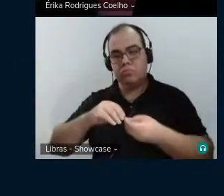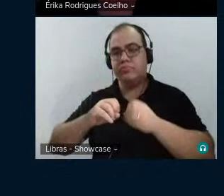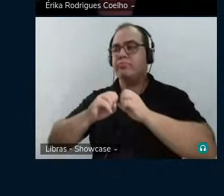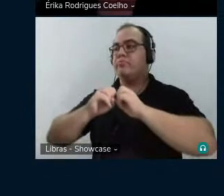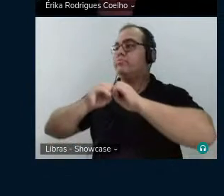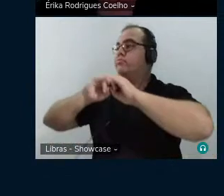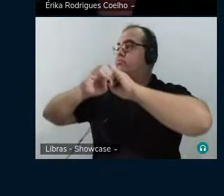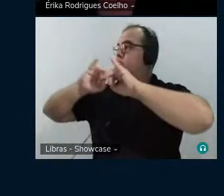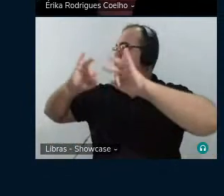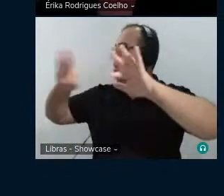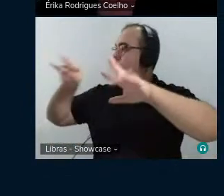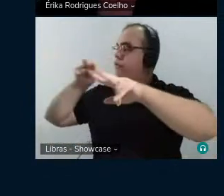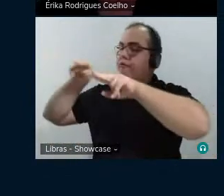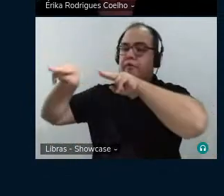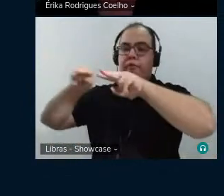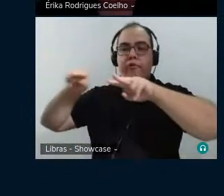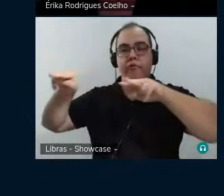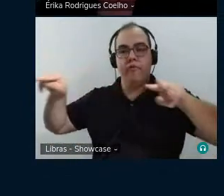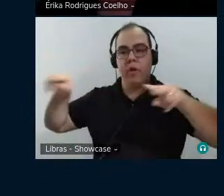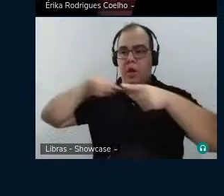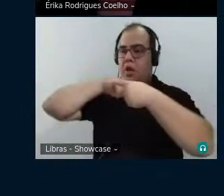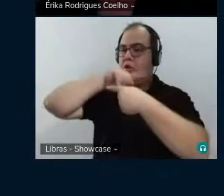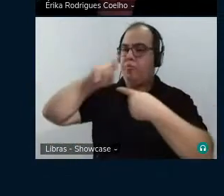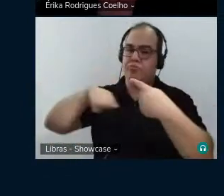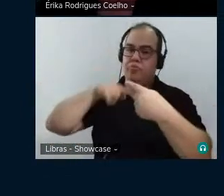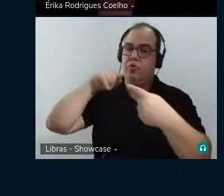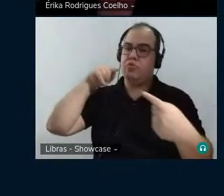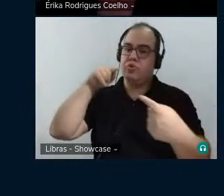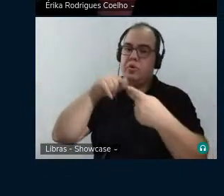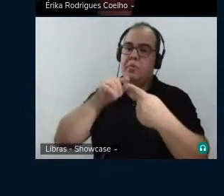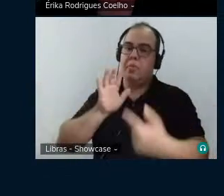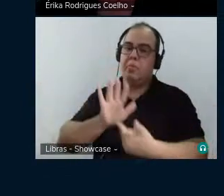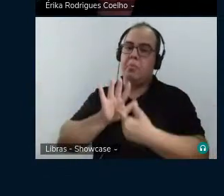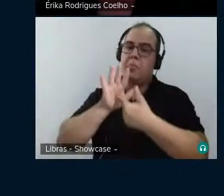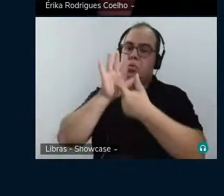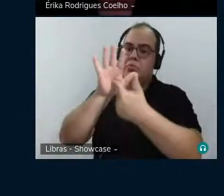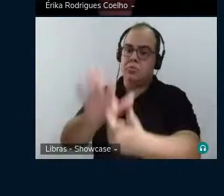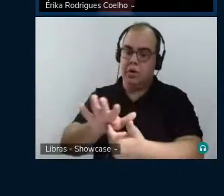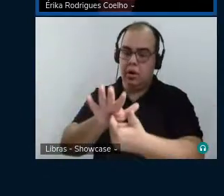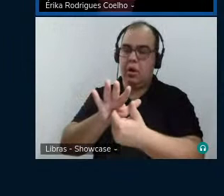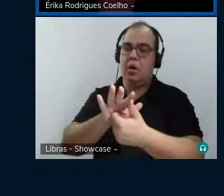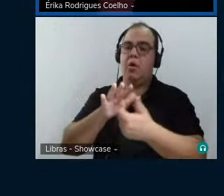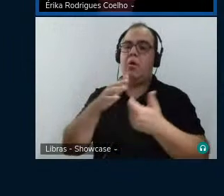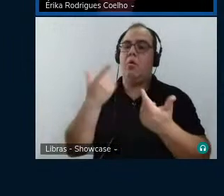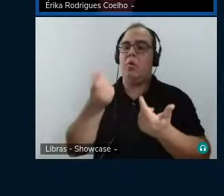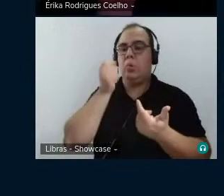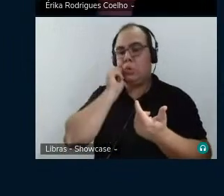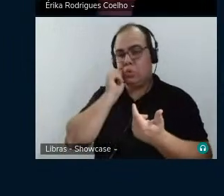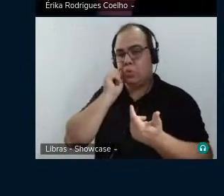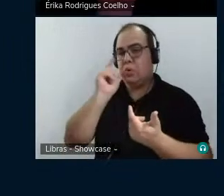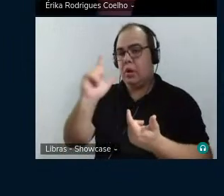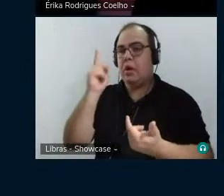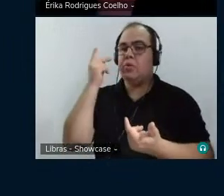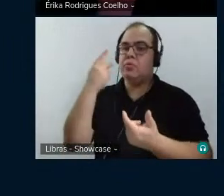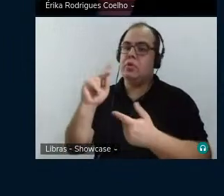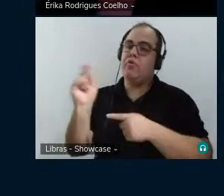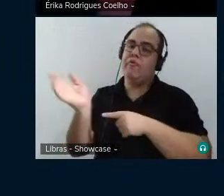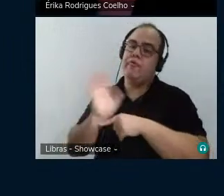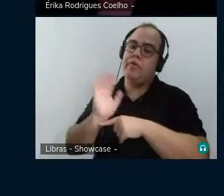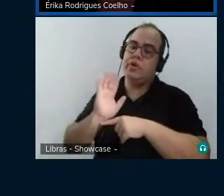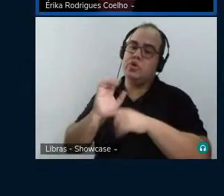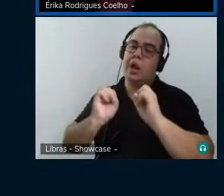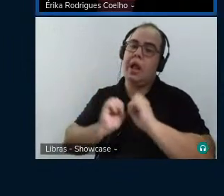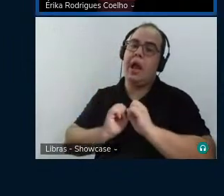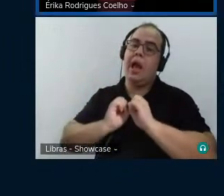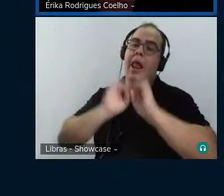mim, porque como eu vi que o seu objetivo foi apresentar as manifestações culturais, no seu vídeo não ficou muito claro